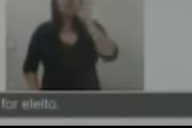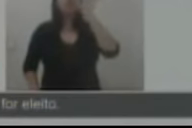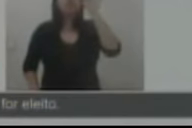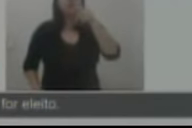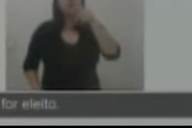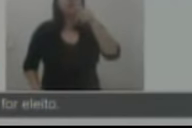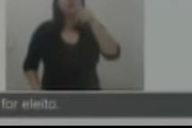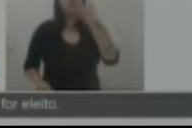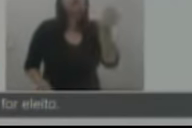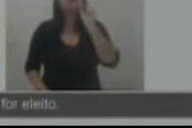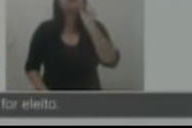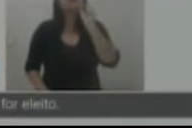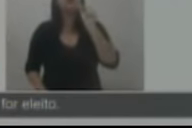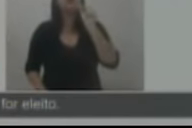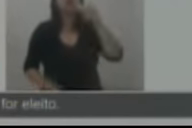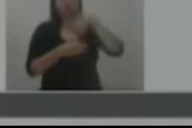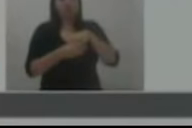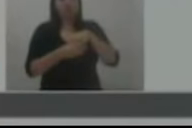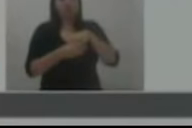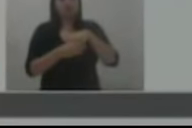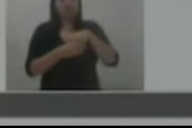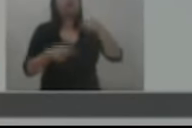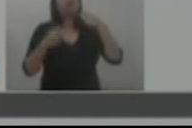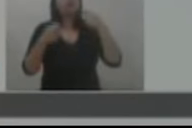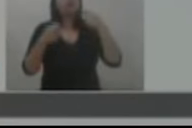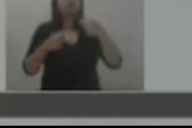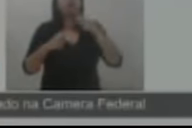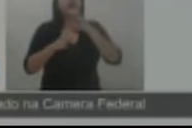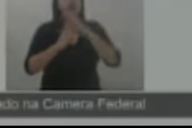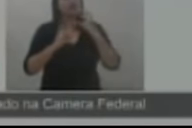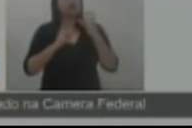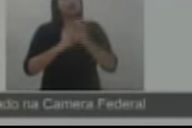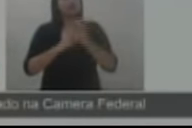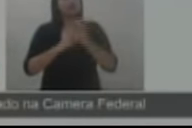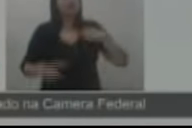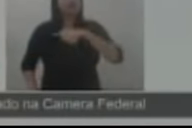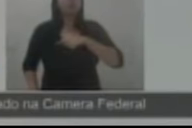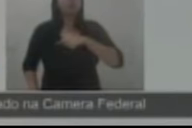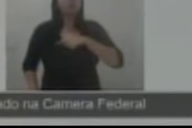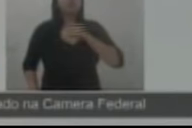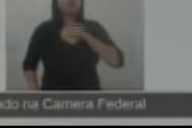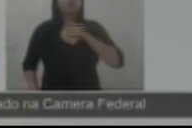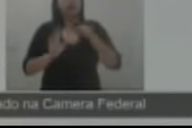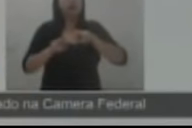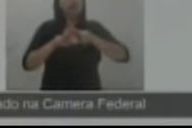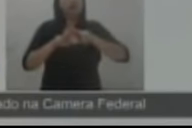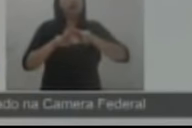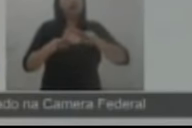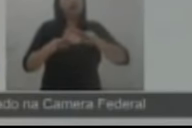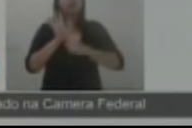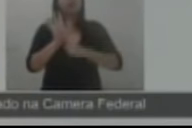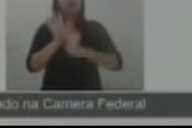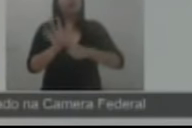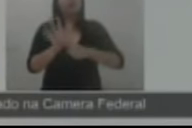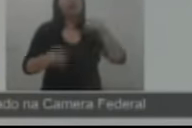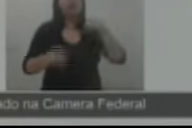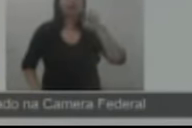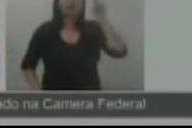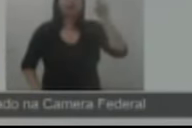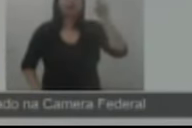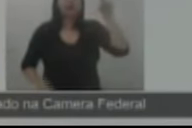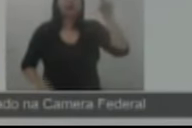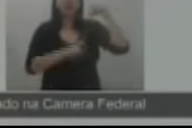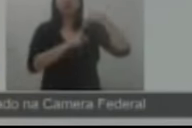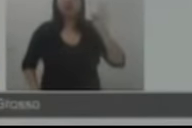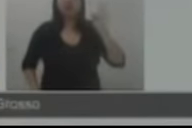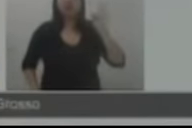cobrar depois de quem for eleito. Exerça sua cidadania. Nós nos colocamos como opção para representar o Estado na Câmara